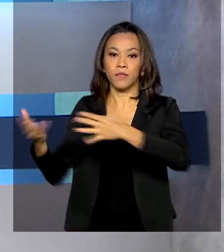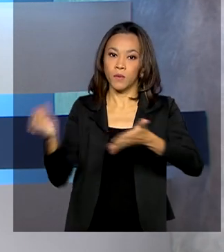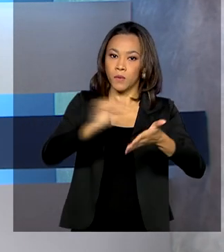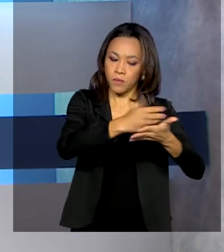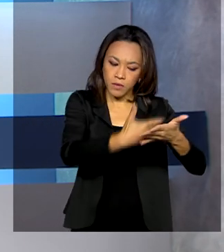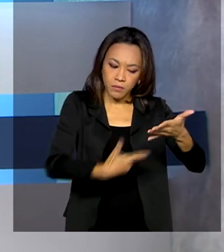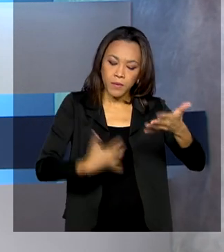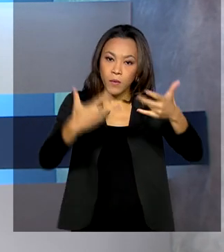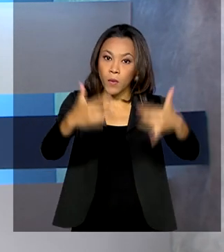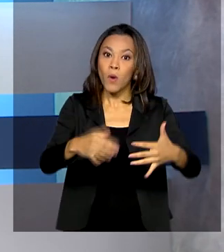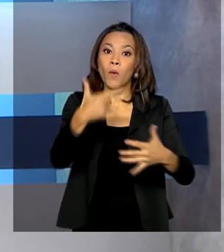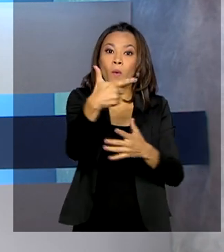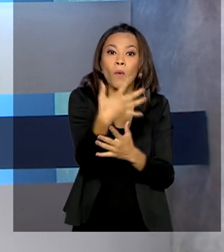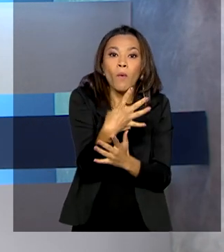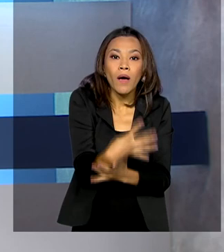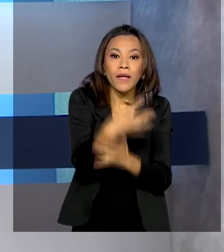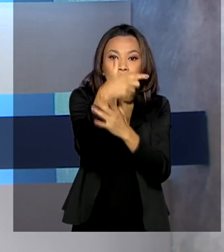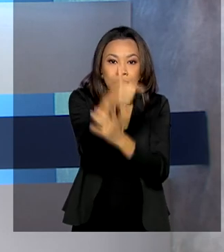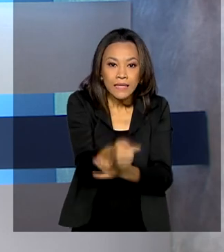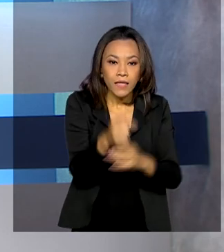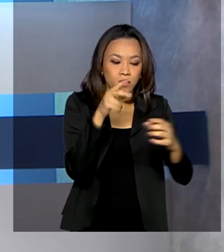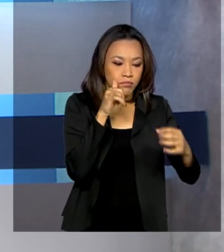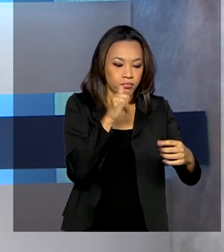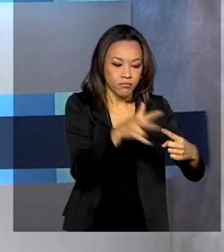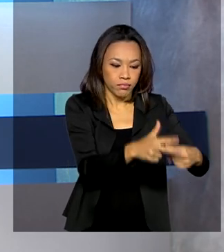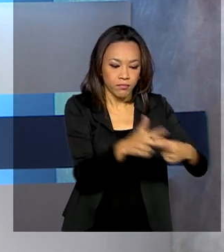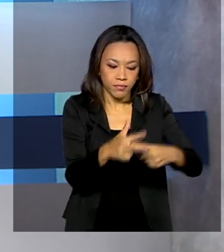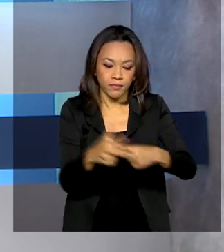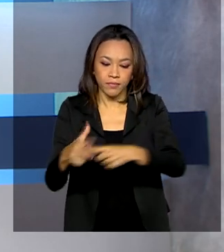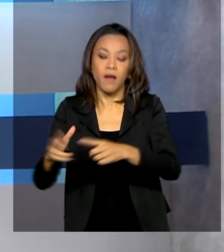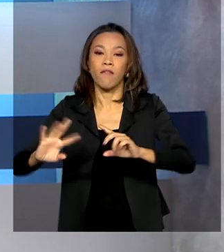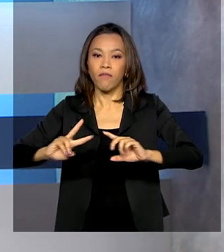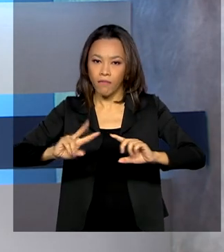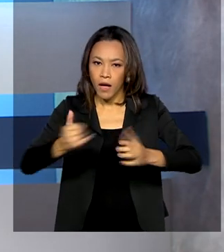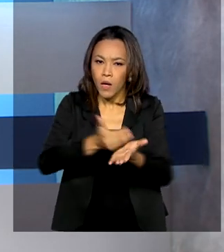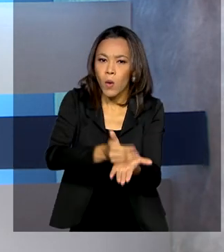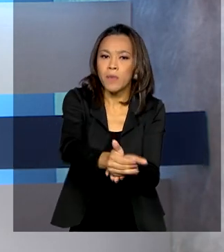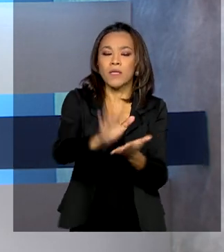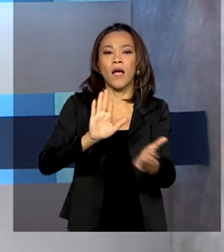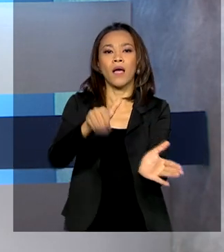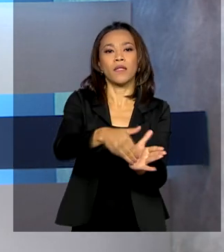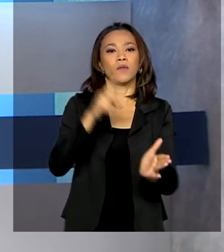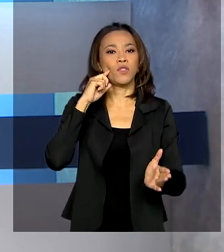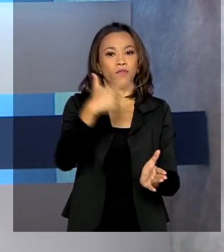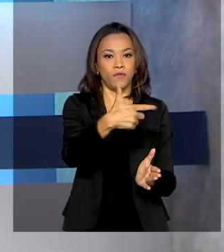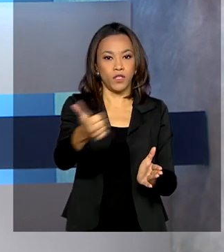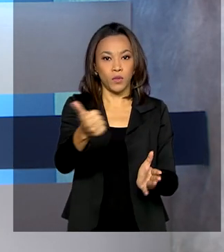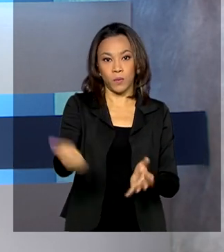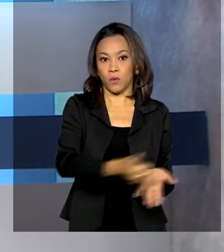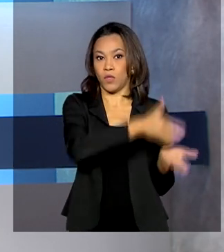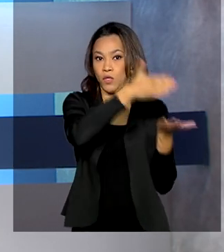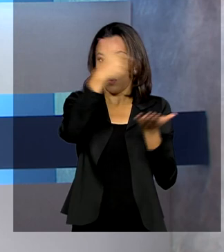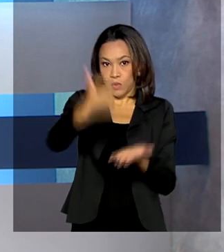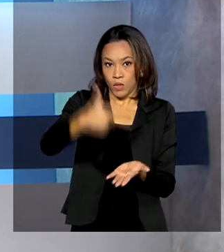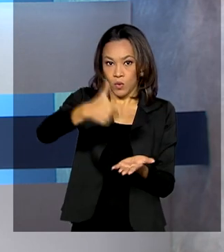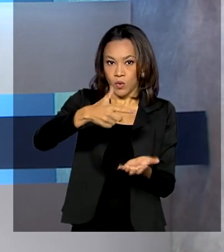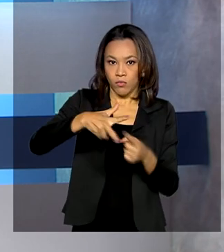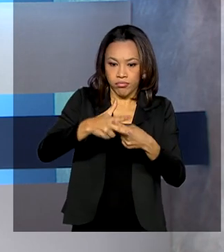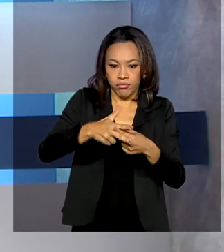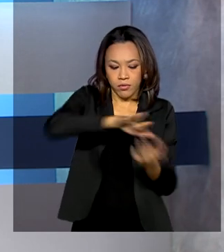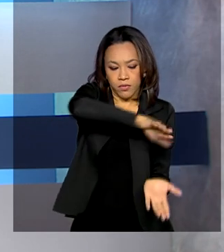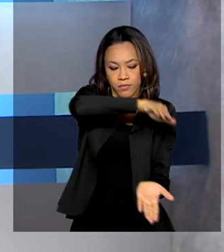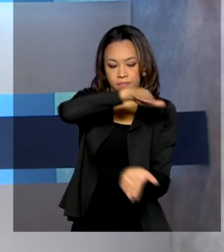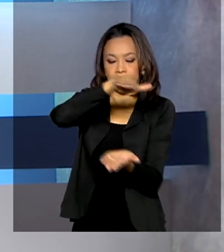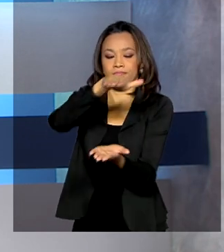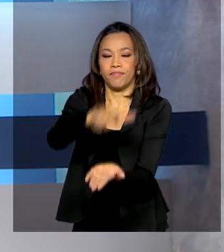unidades geradoras vão iniciar a operação até o dia 21 e um segundo transformador deve entrar em operação até o